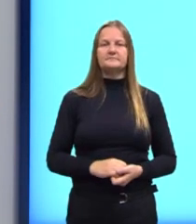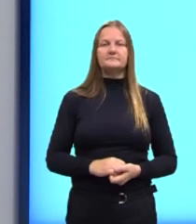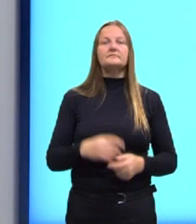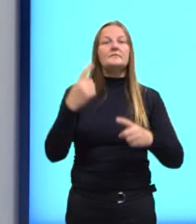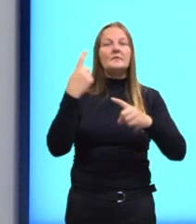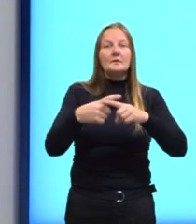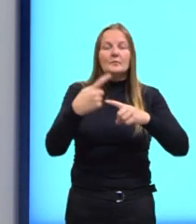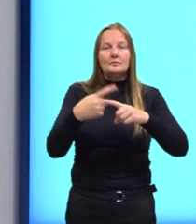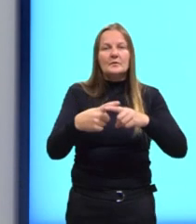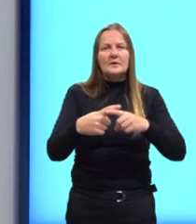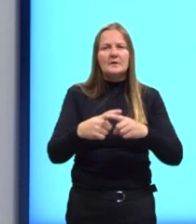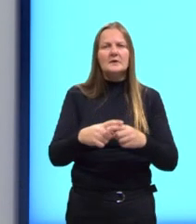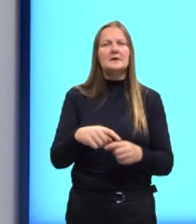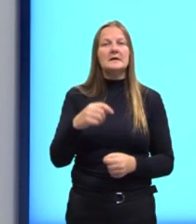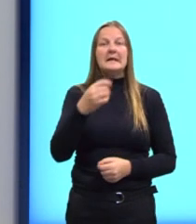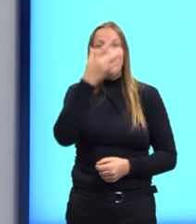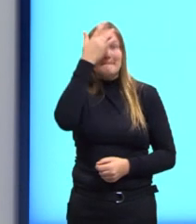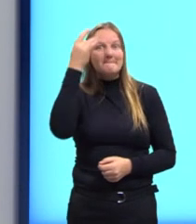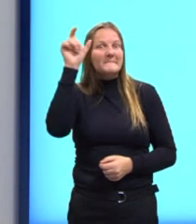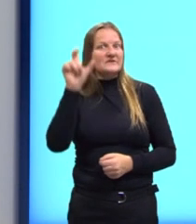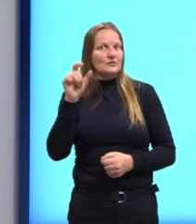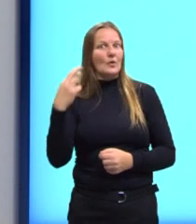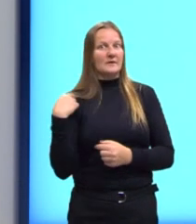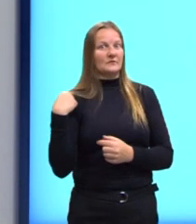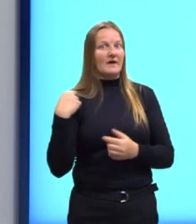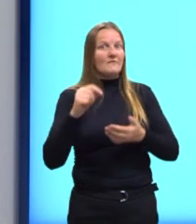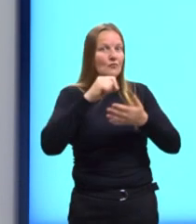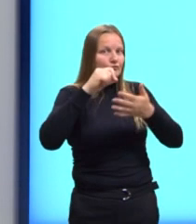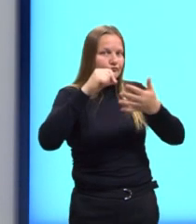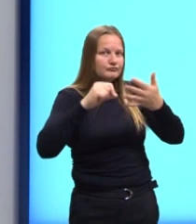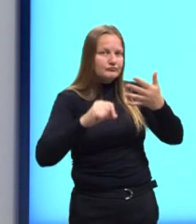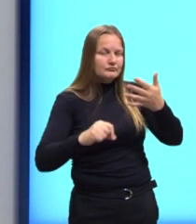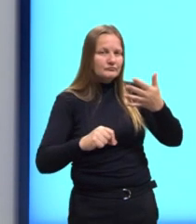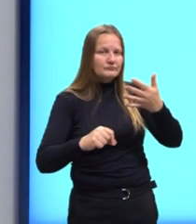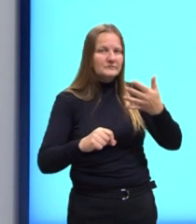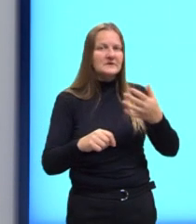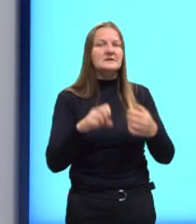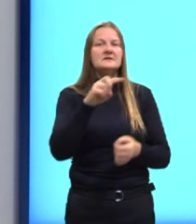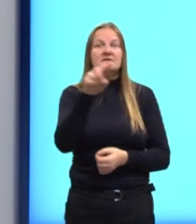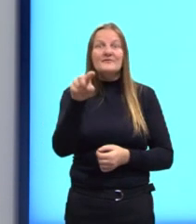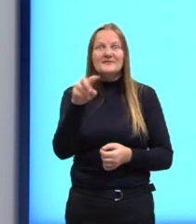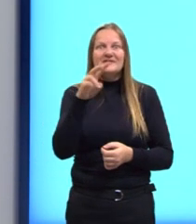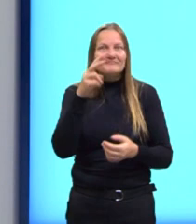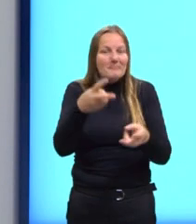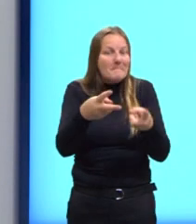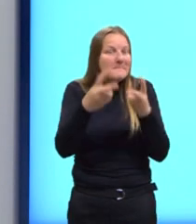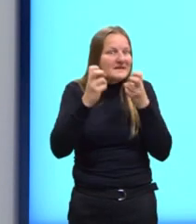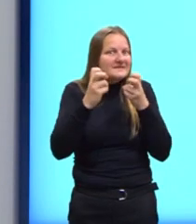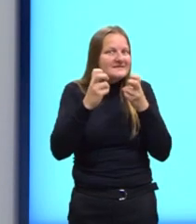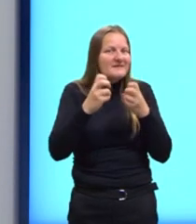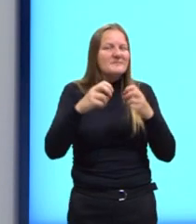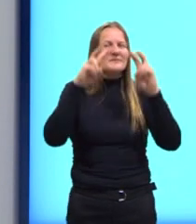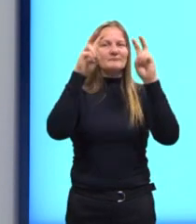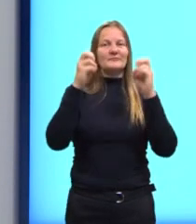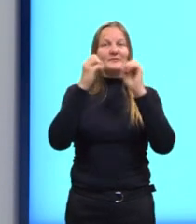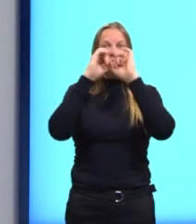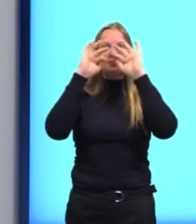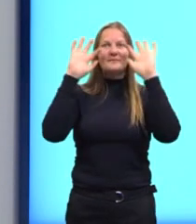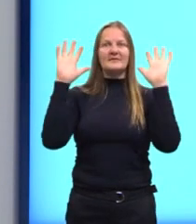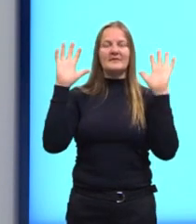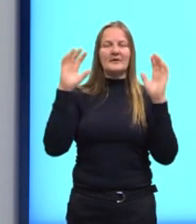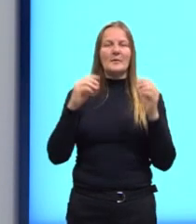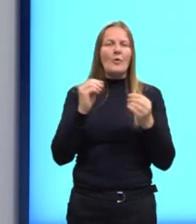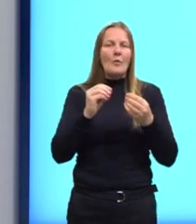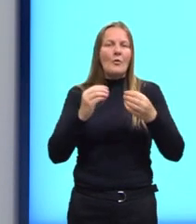Porque o cara que está corrigindo o teu texto, ele vai ver se o participante compreendeu o tema, de que forma o participante